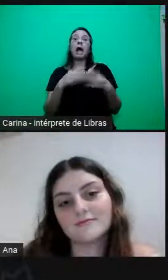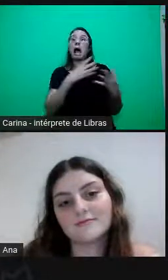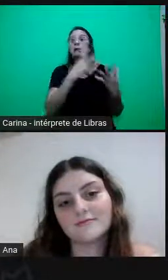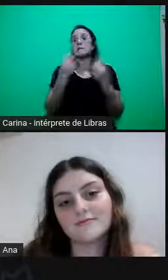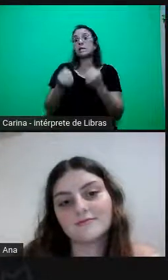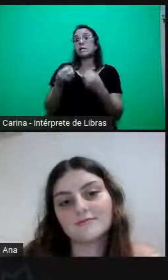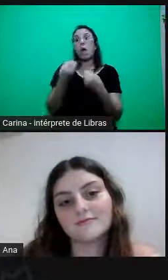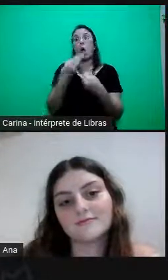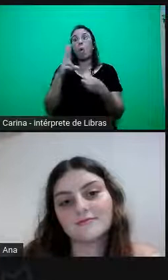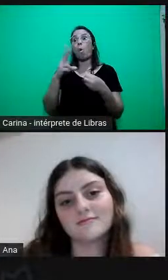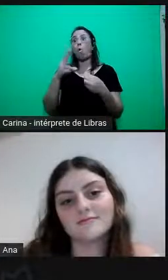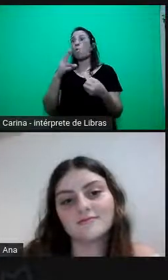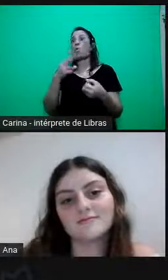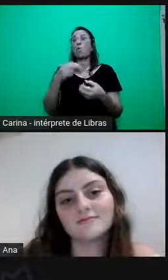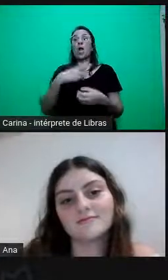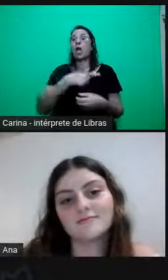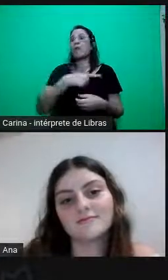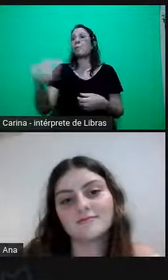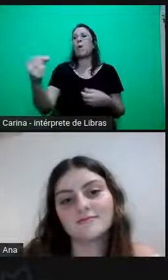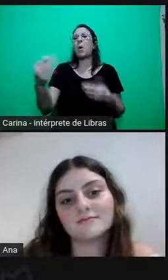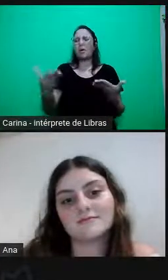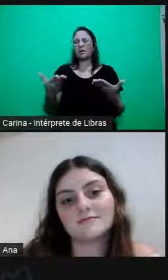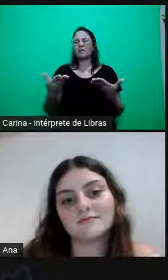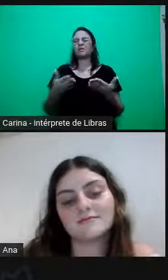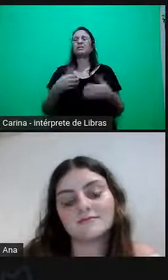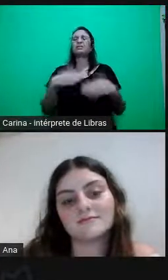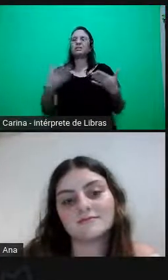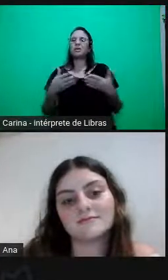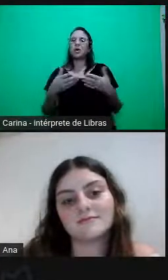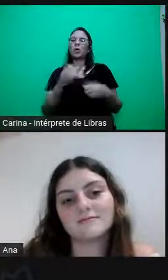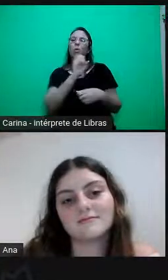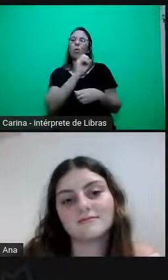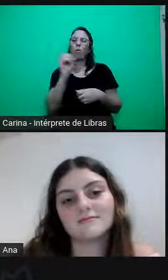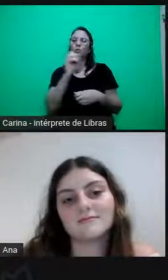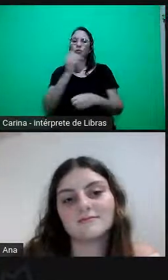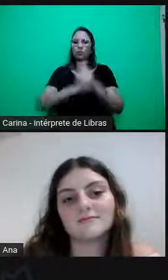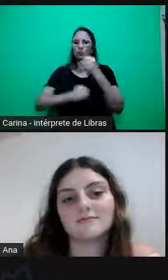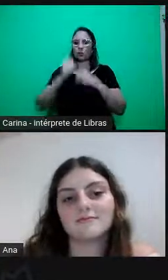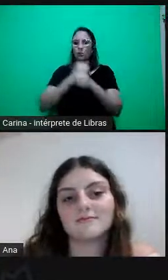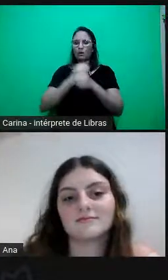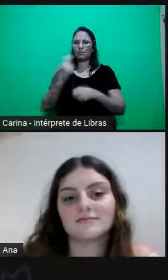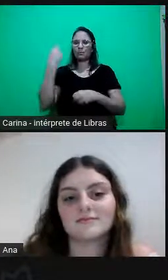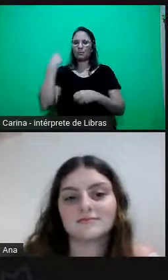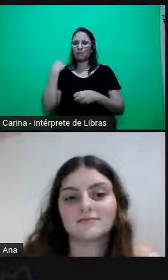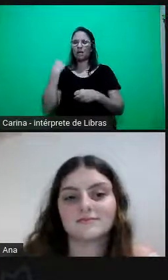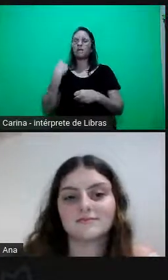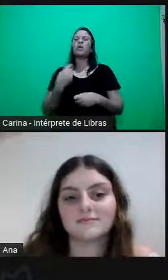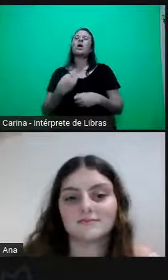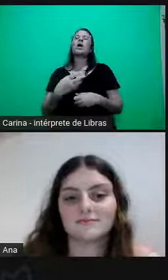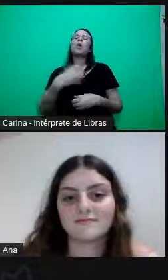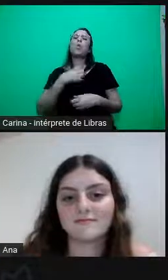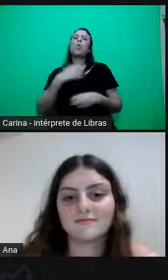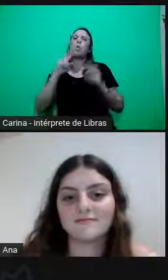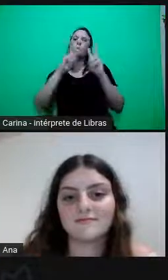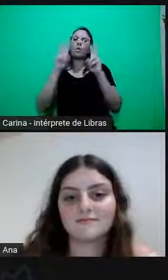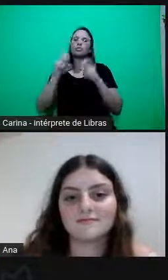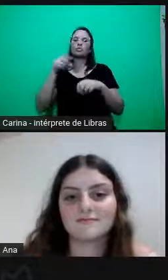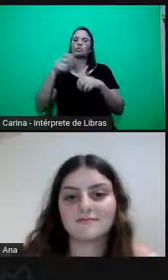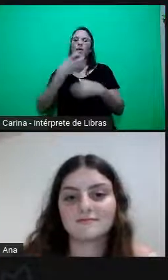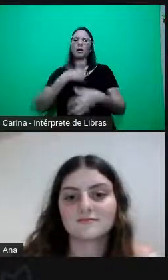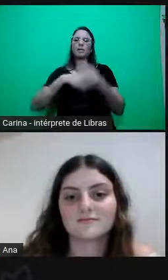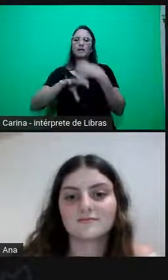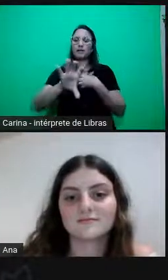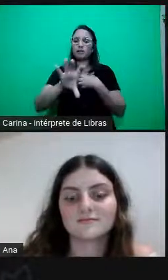Aqui, desde outubro do ano passado, falamos sobre empatia. Talvez seja ela que nos mantenha de pé